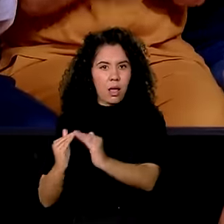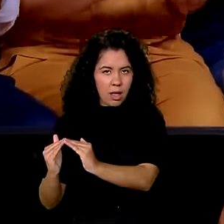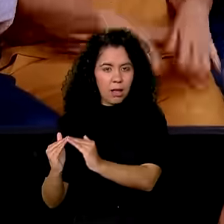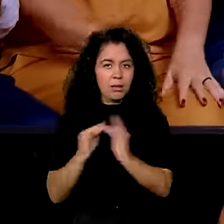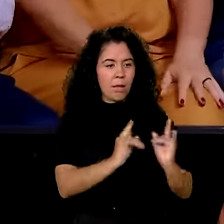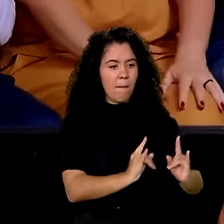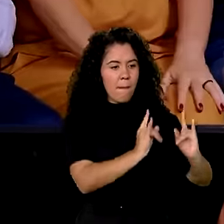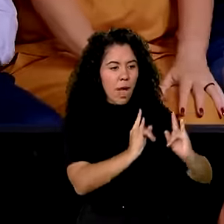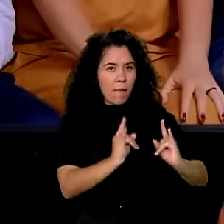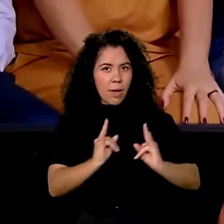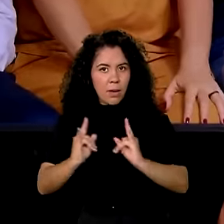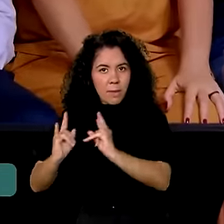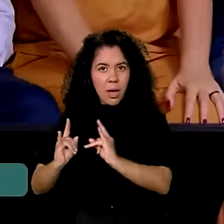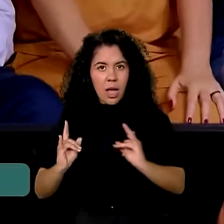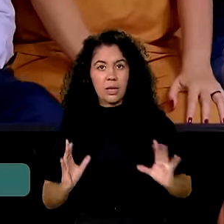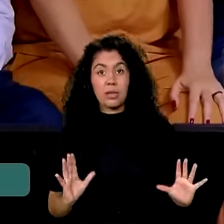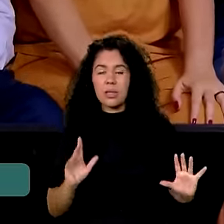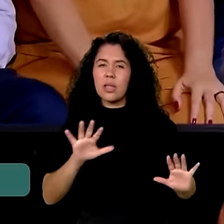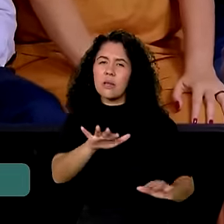De um total, presidente,